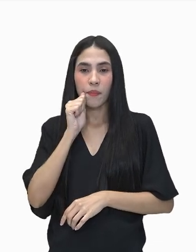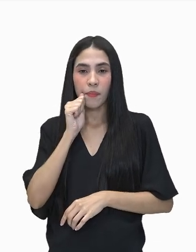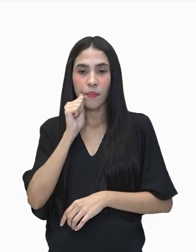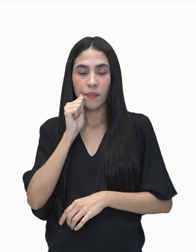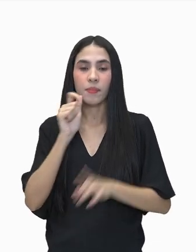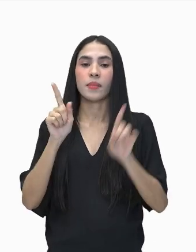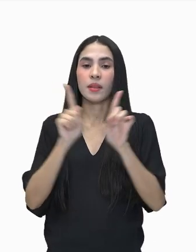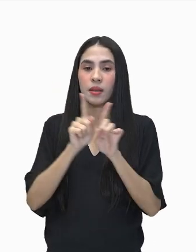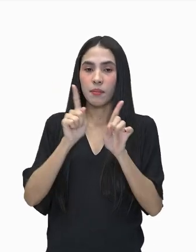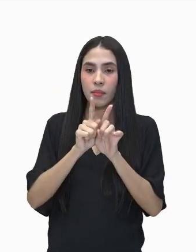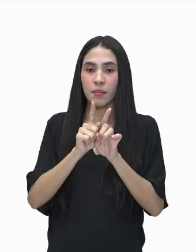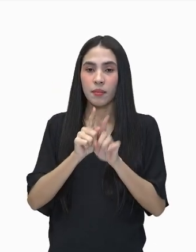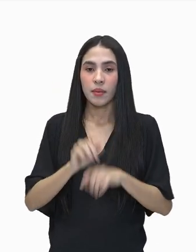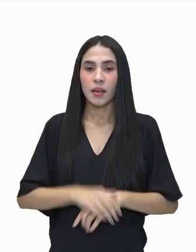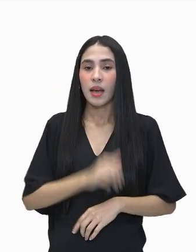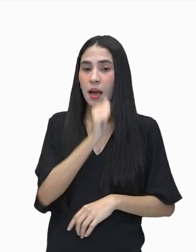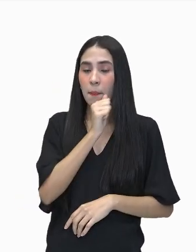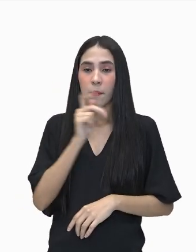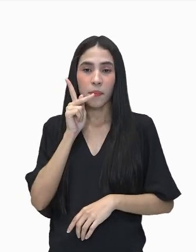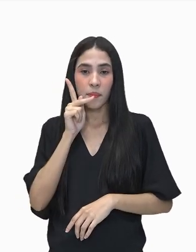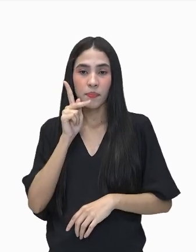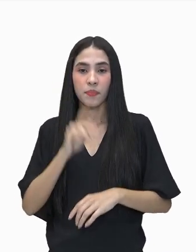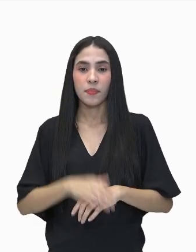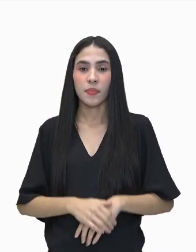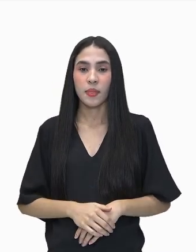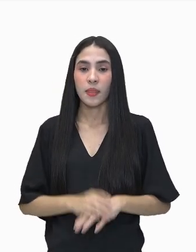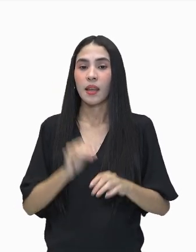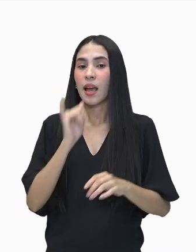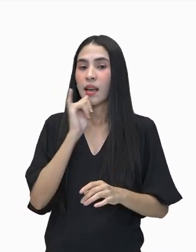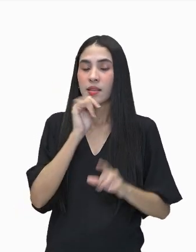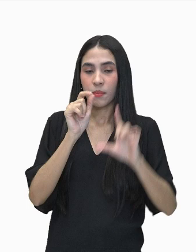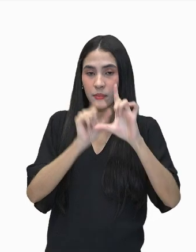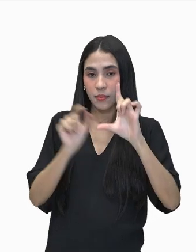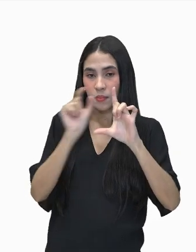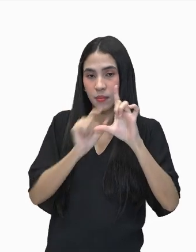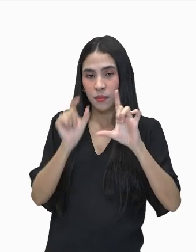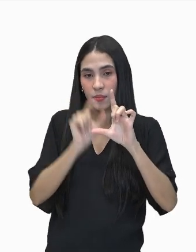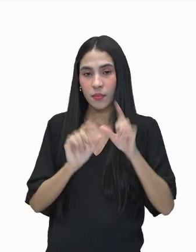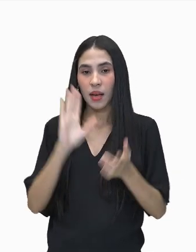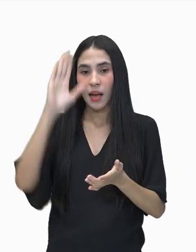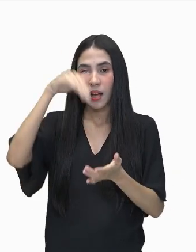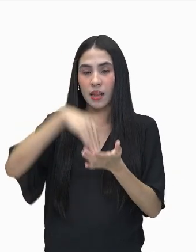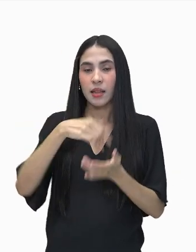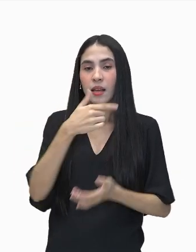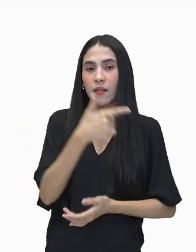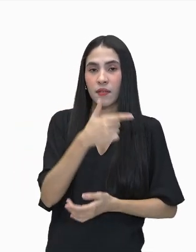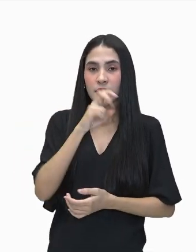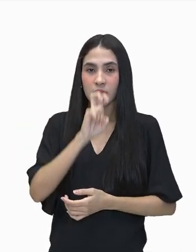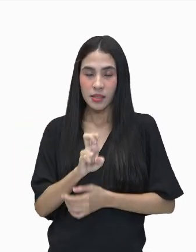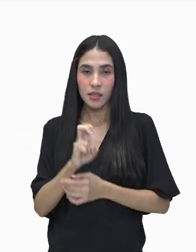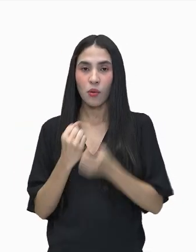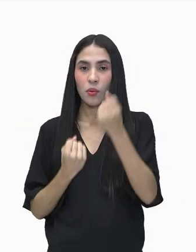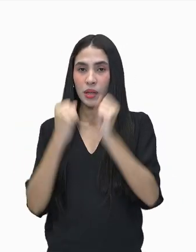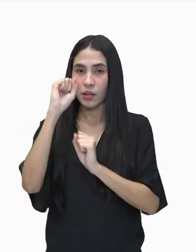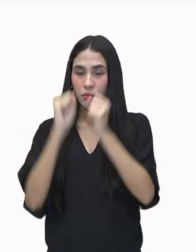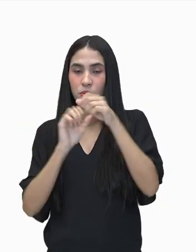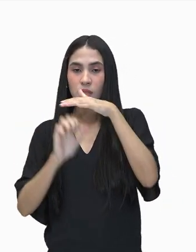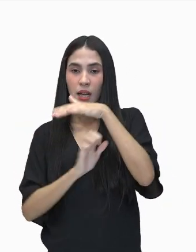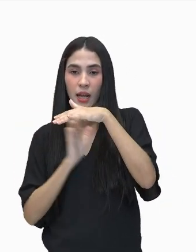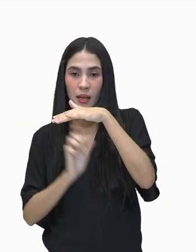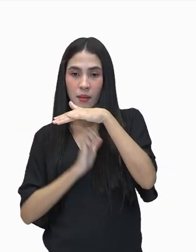na legenda, com a indicação de que nós temos até 25 empresas